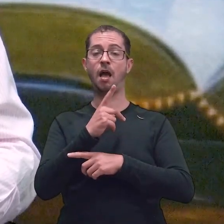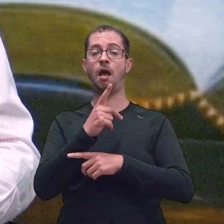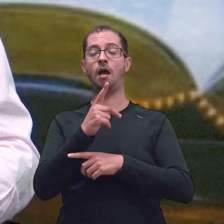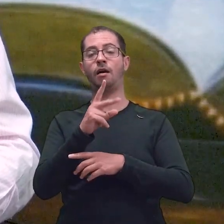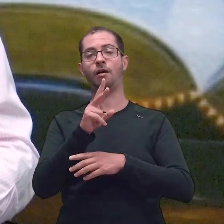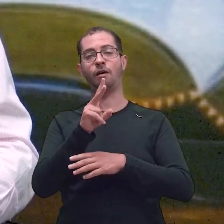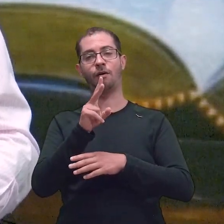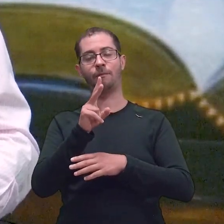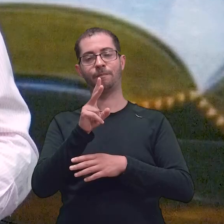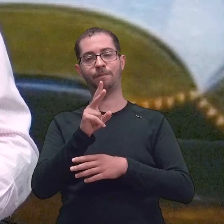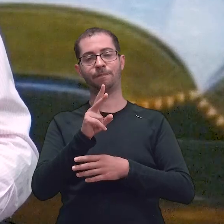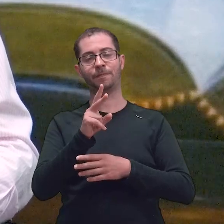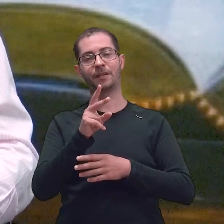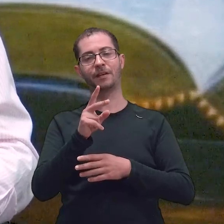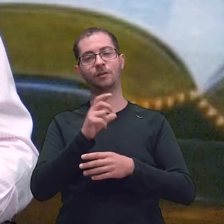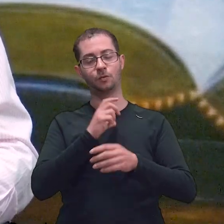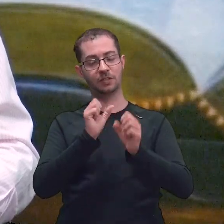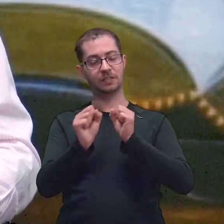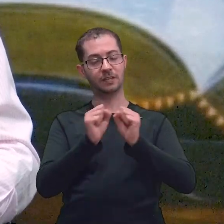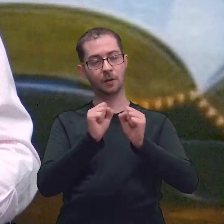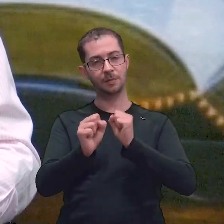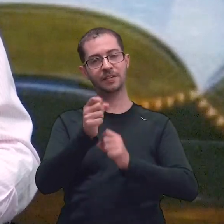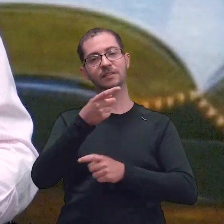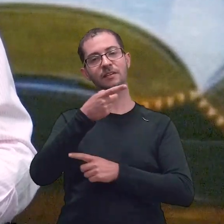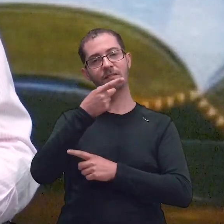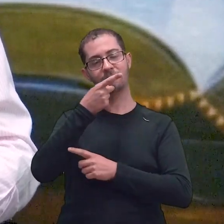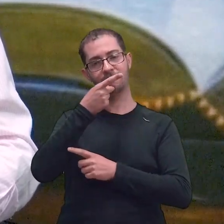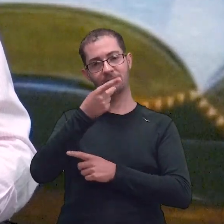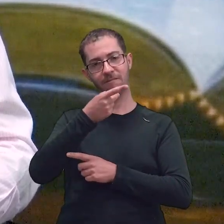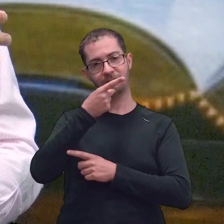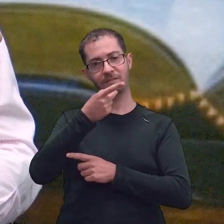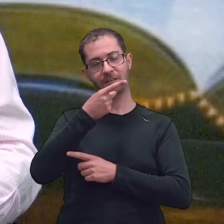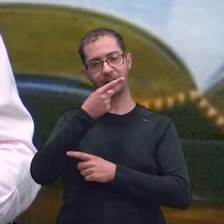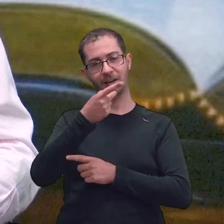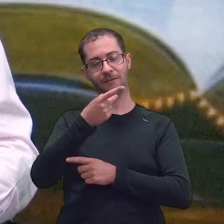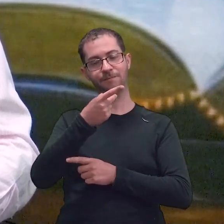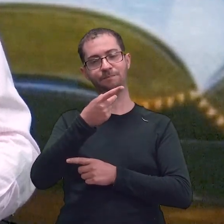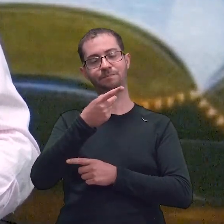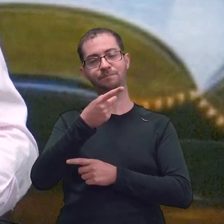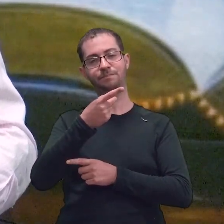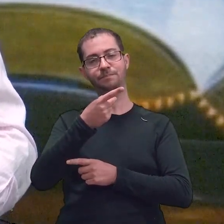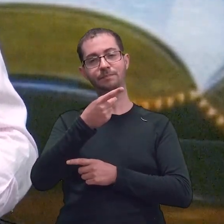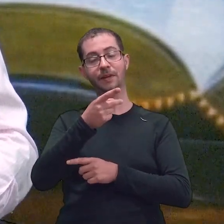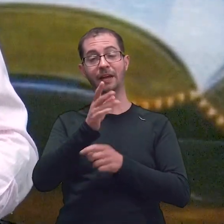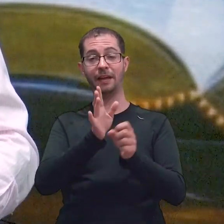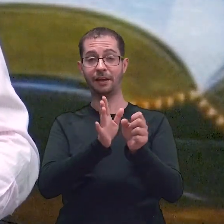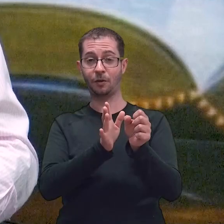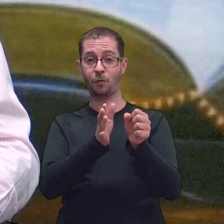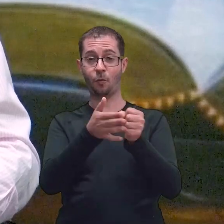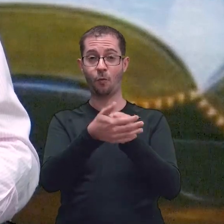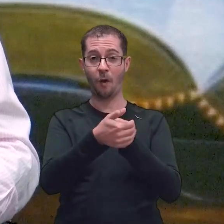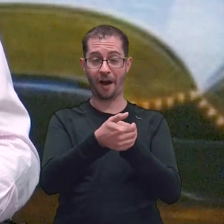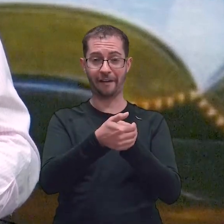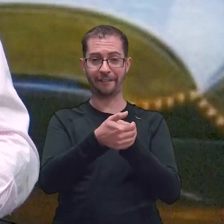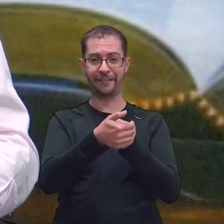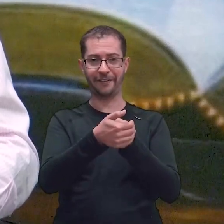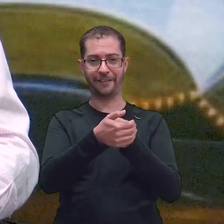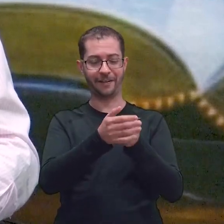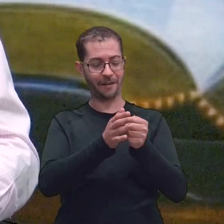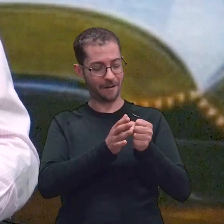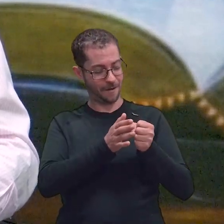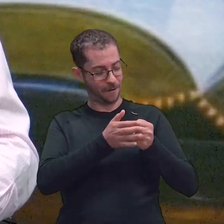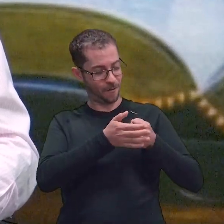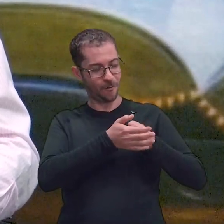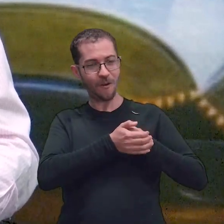outro. Ele, é o salmista. Então, aqui, guardo, ou outras versões, diz, escondi, né? A tua palavra no meu